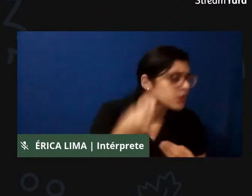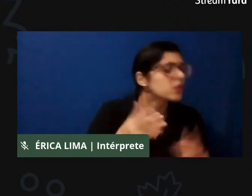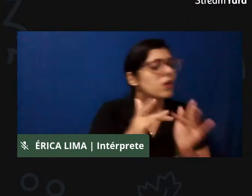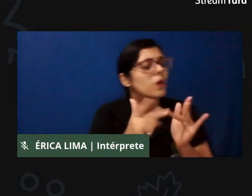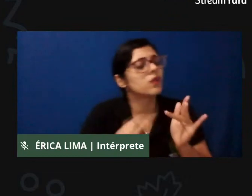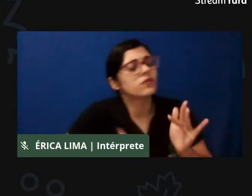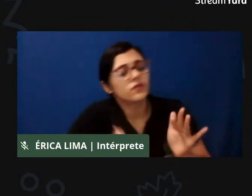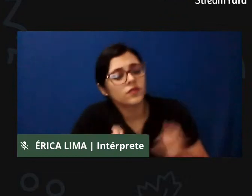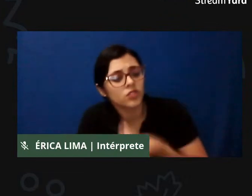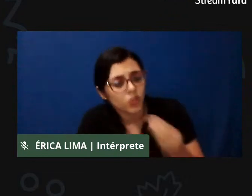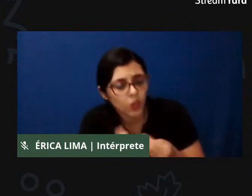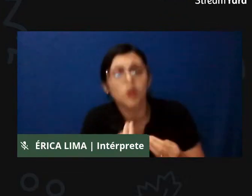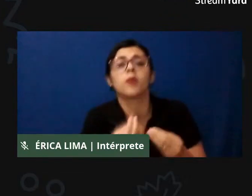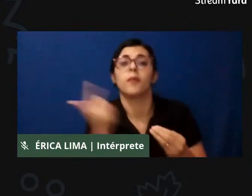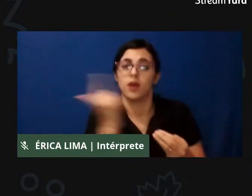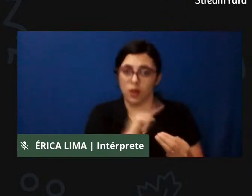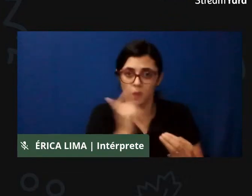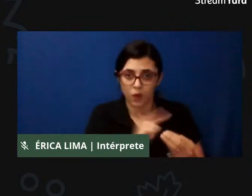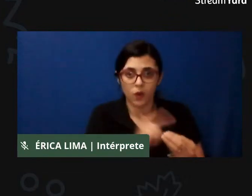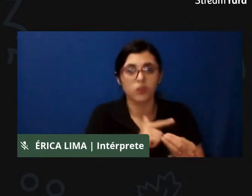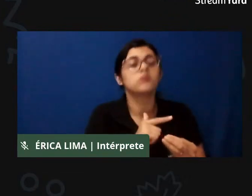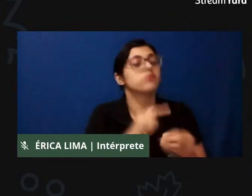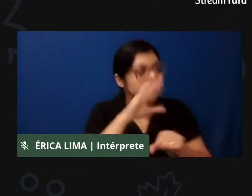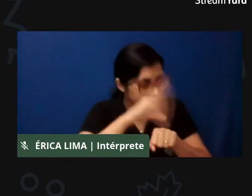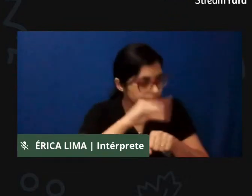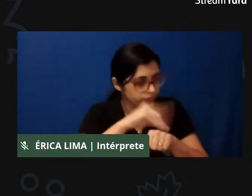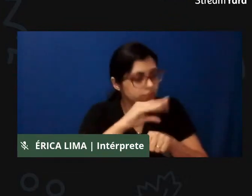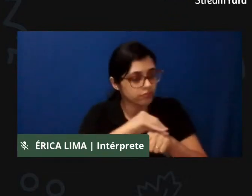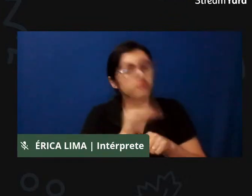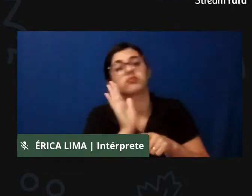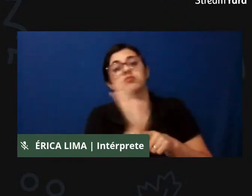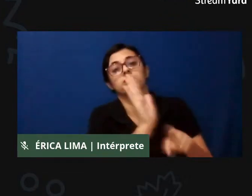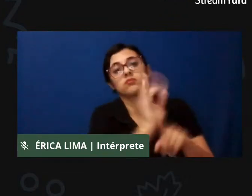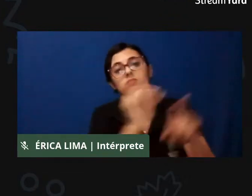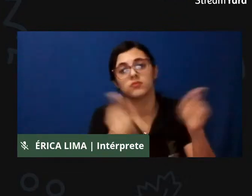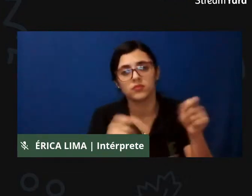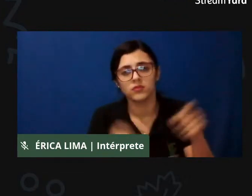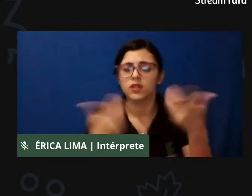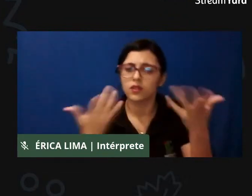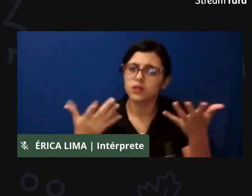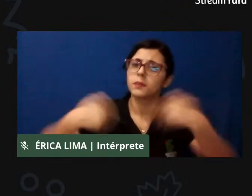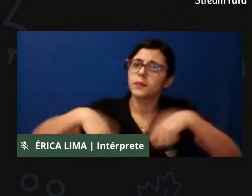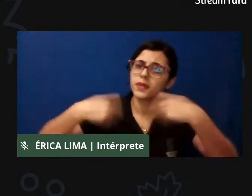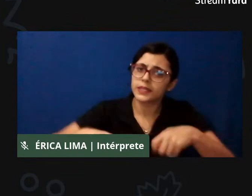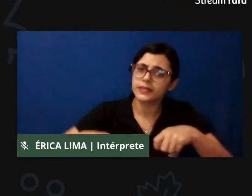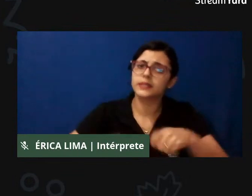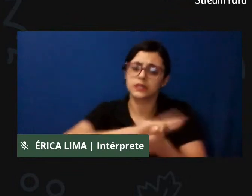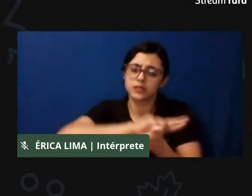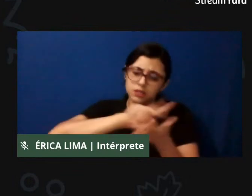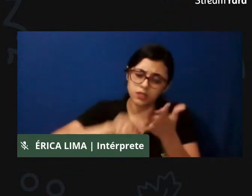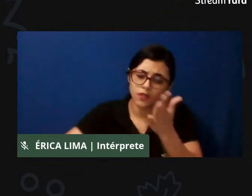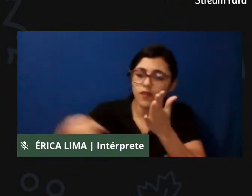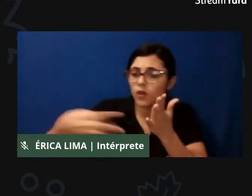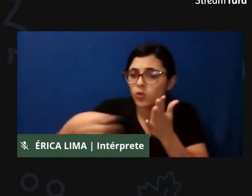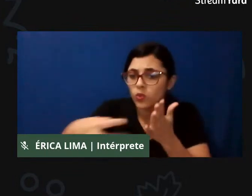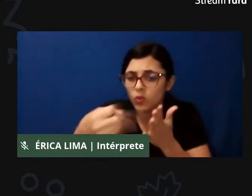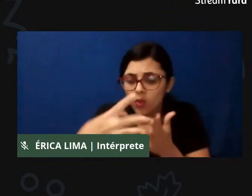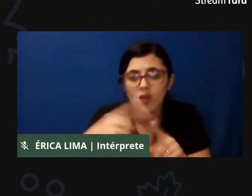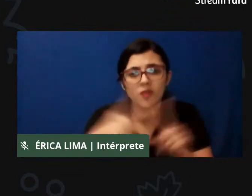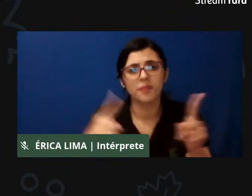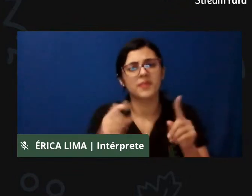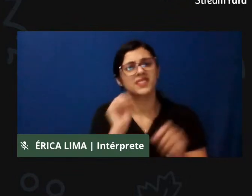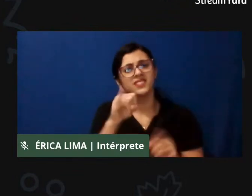história, trazendo questões novas, né, como algo inovador, mas que não dialogue conosco.